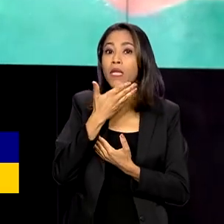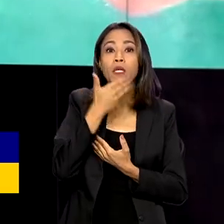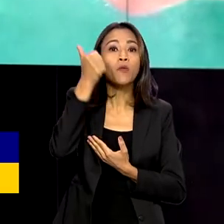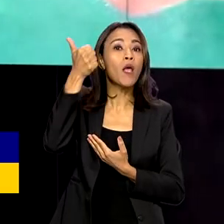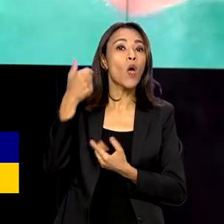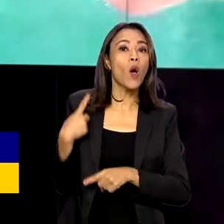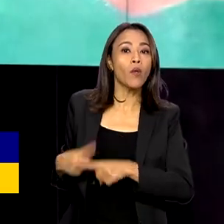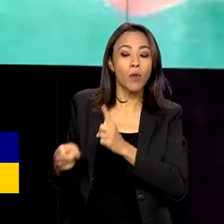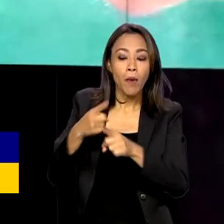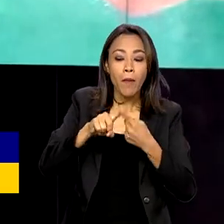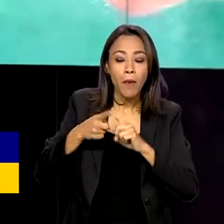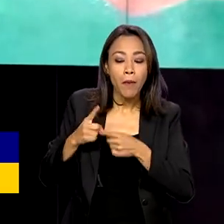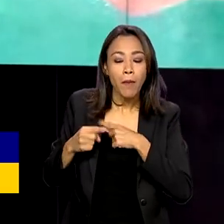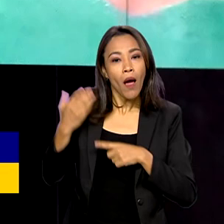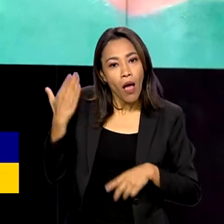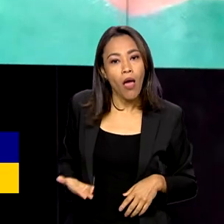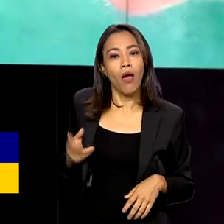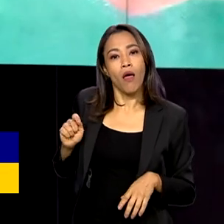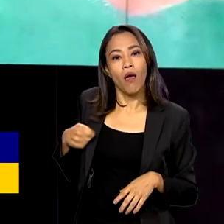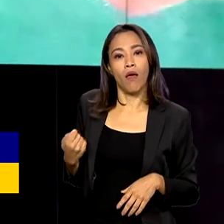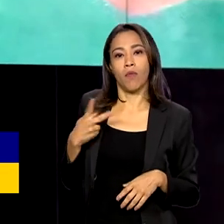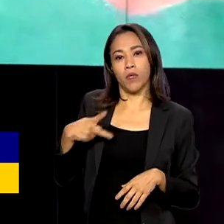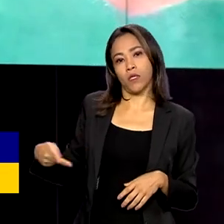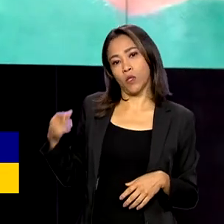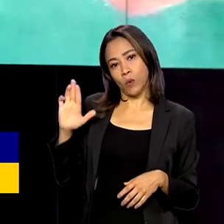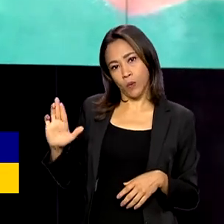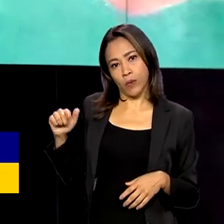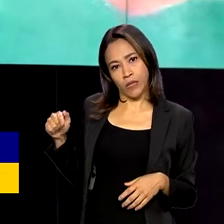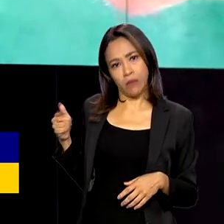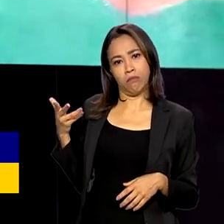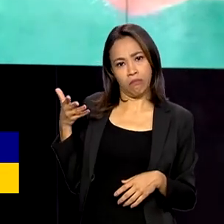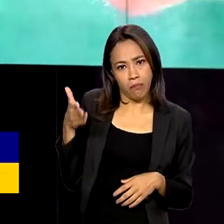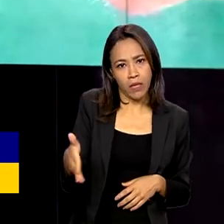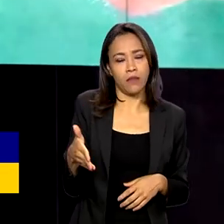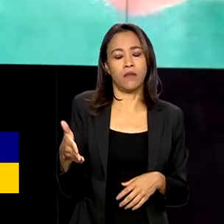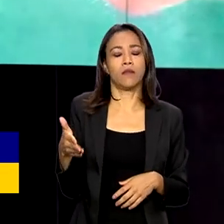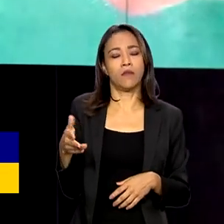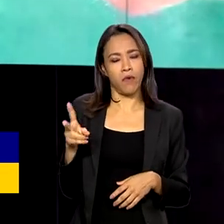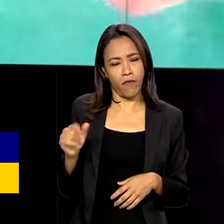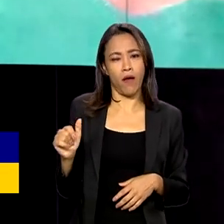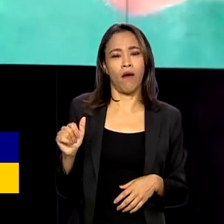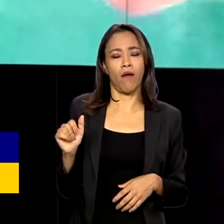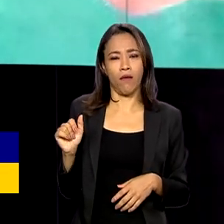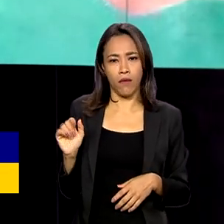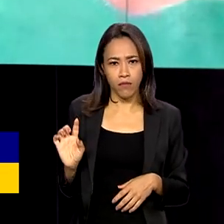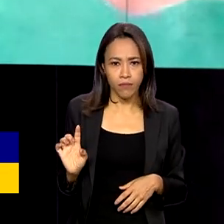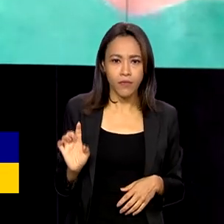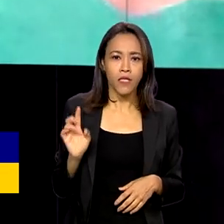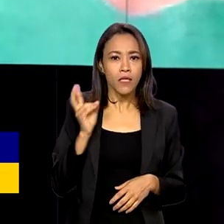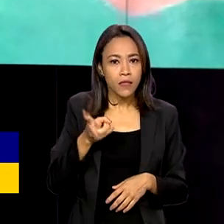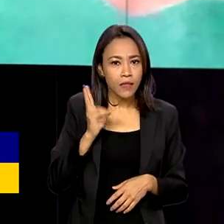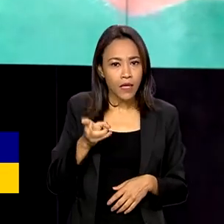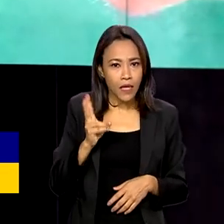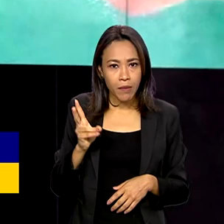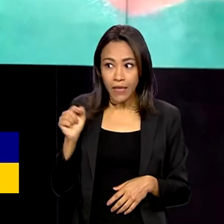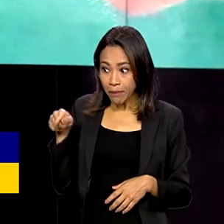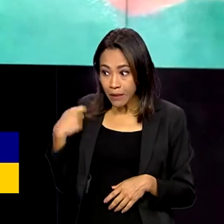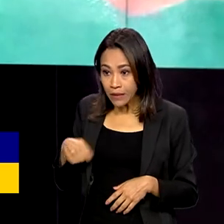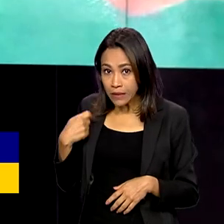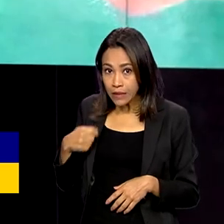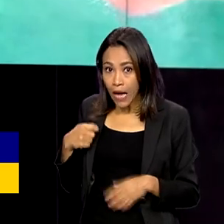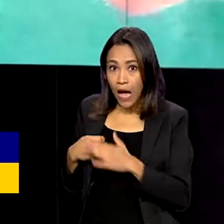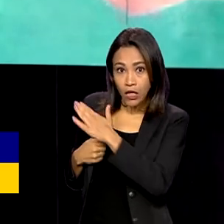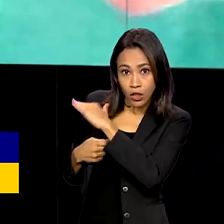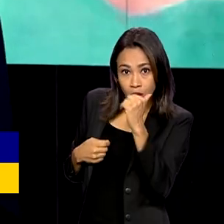Brasil é o presidente Lula. Lula participa ativamente, vai continuar participando ativamente, toda vez que ele precisar entrar em campo,